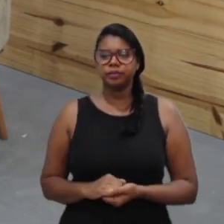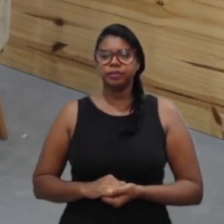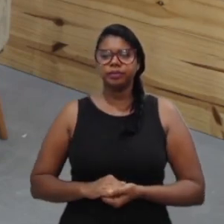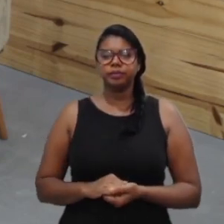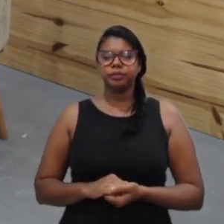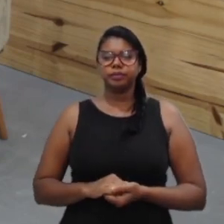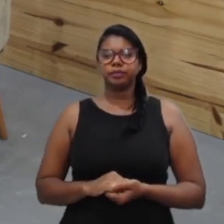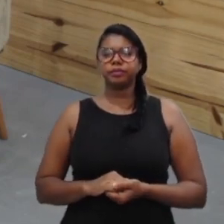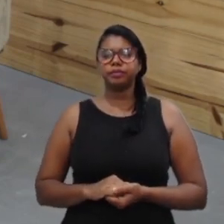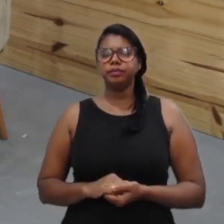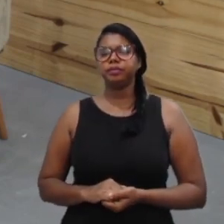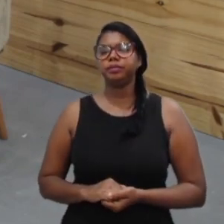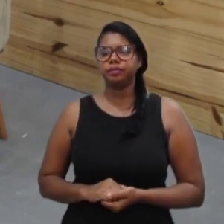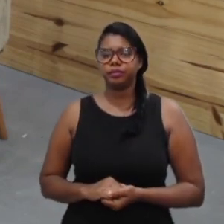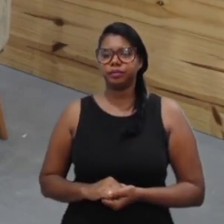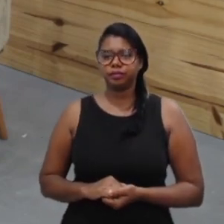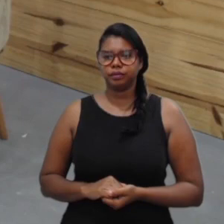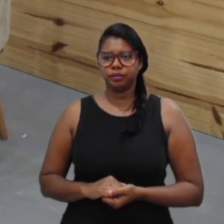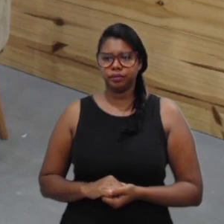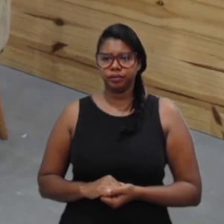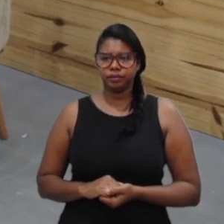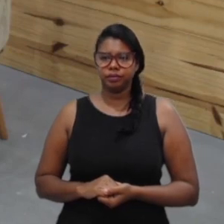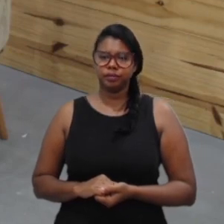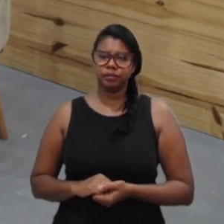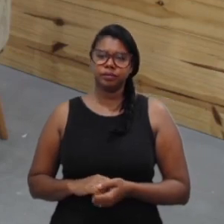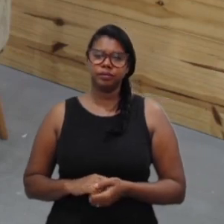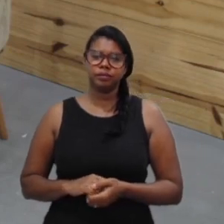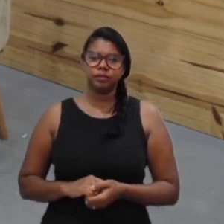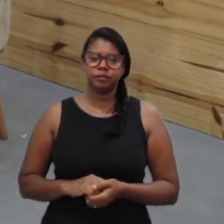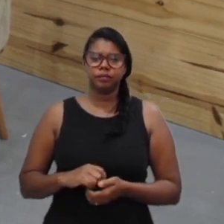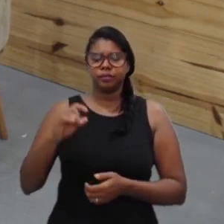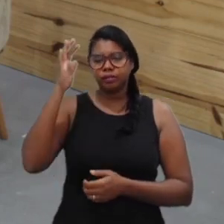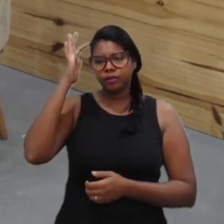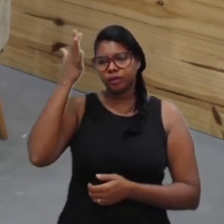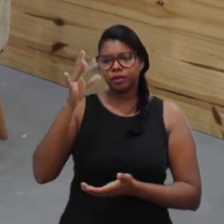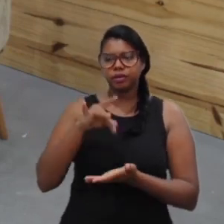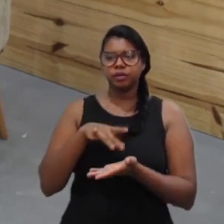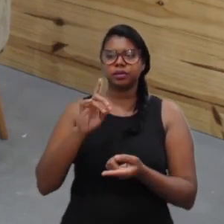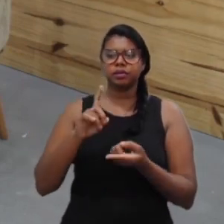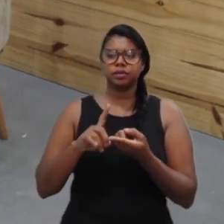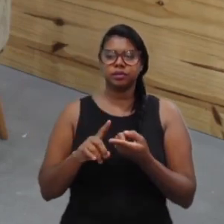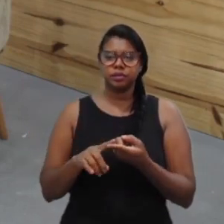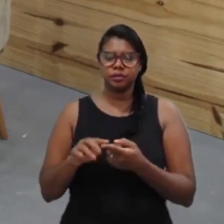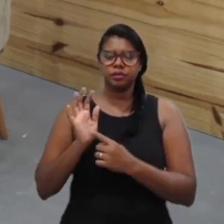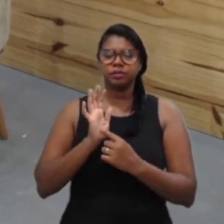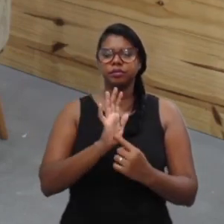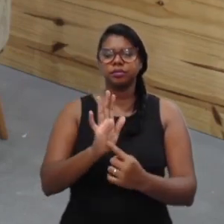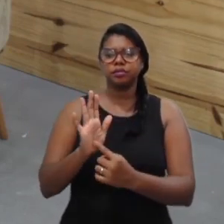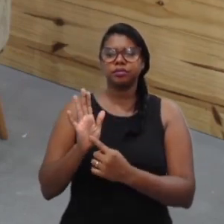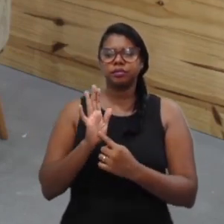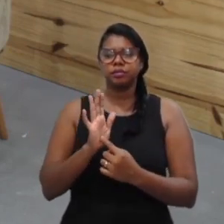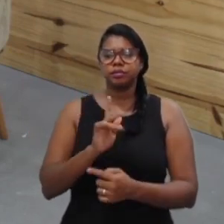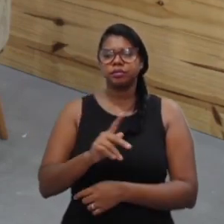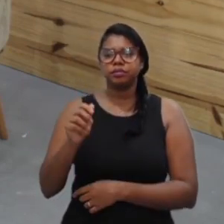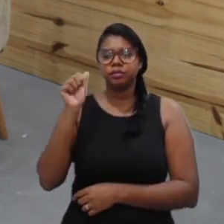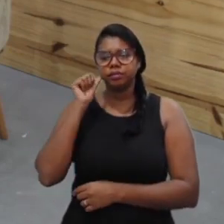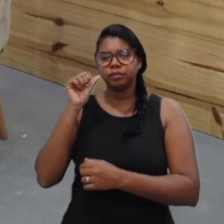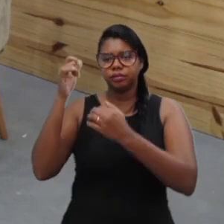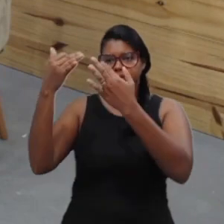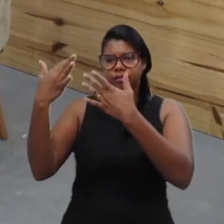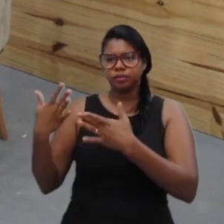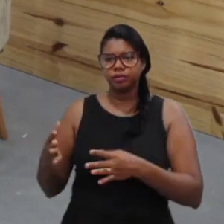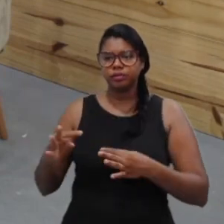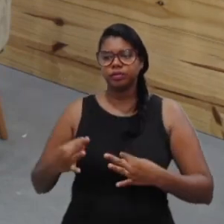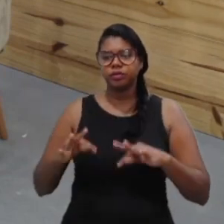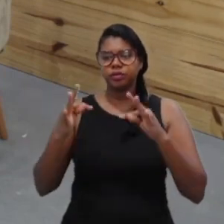É perfeito falar na tomada de decisão e da integração que a professora está falando, porque a tecnologia,